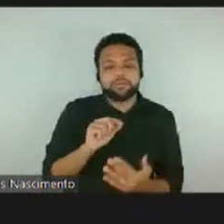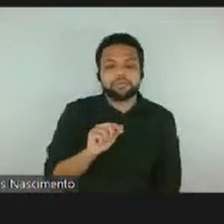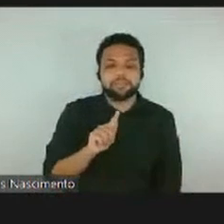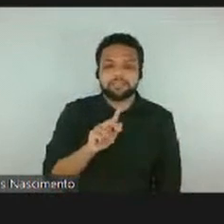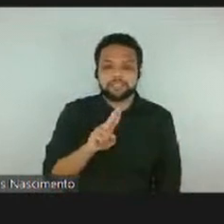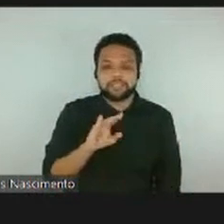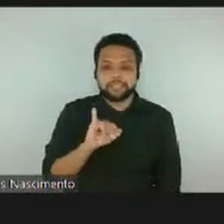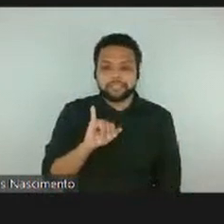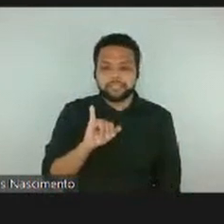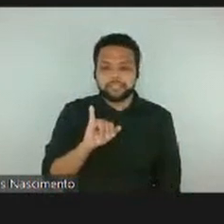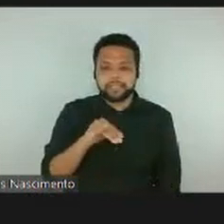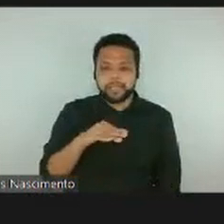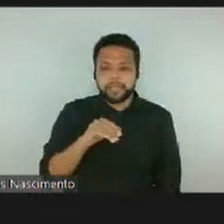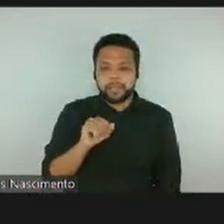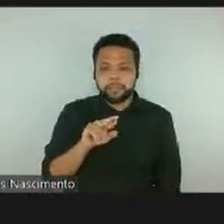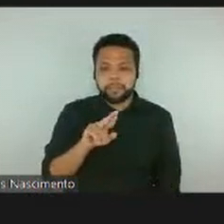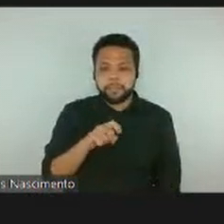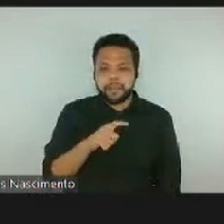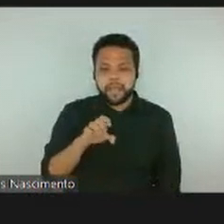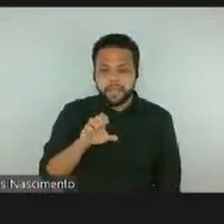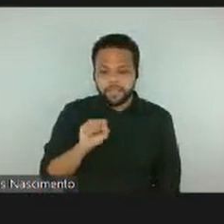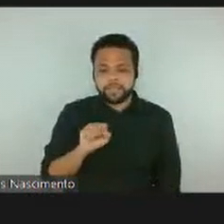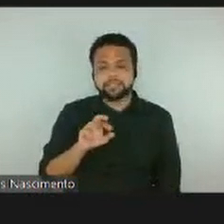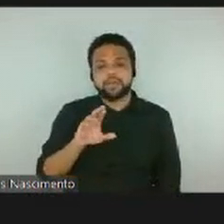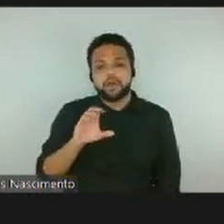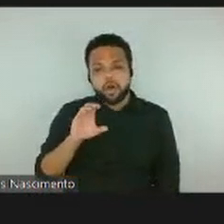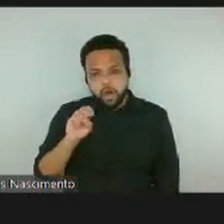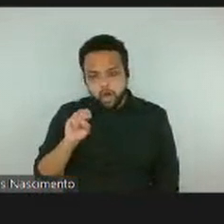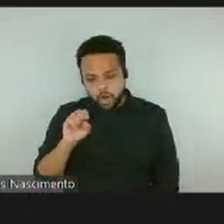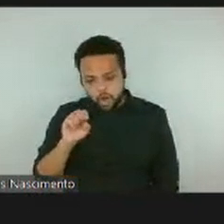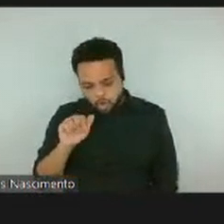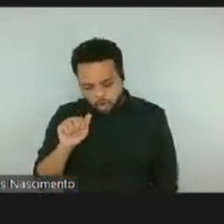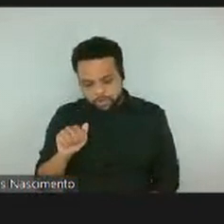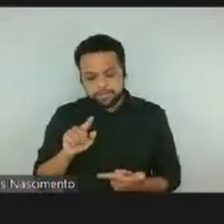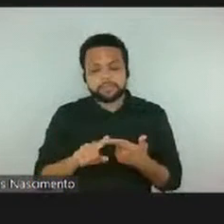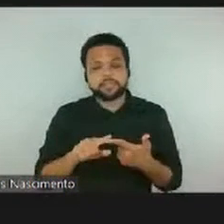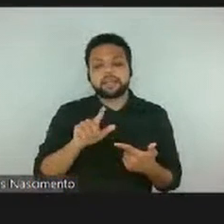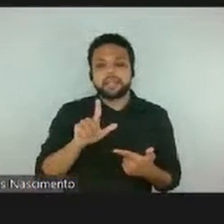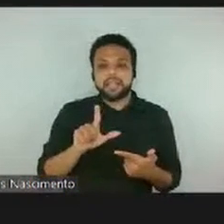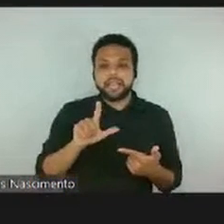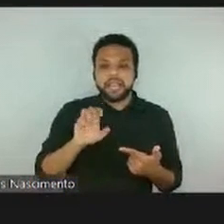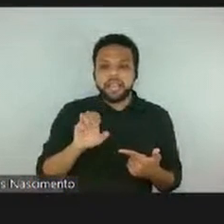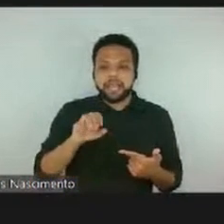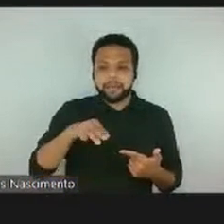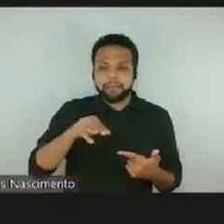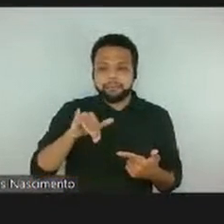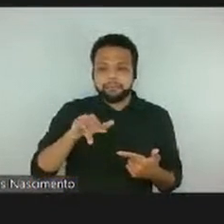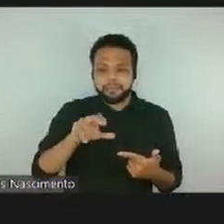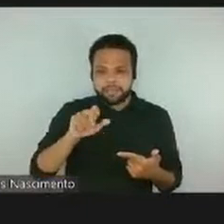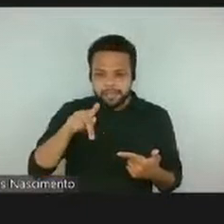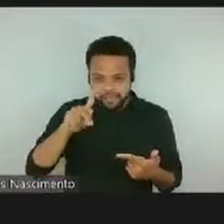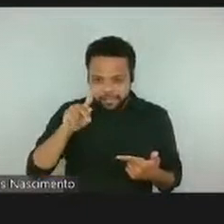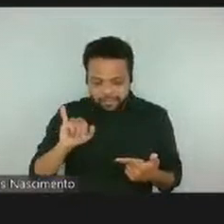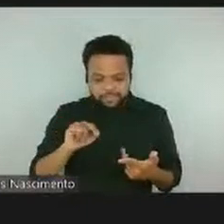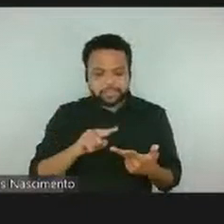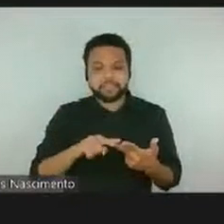Adelaide Inavo, Inavo, Inavo, Ivanova, e Mirá Balcão.